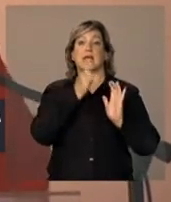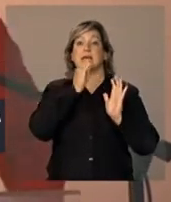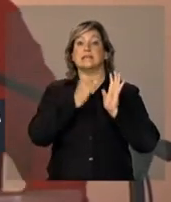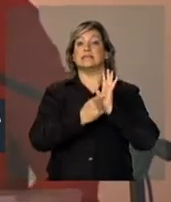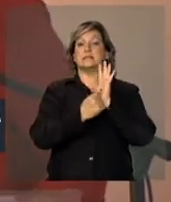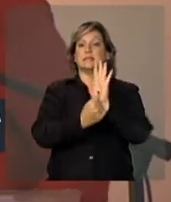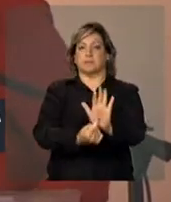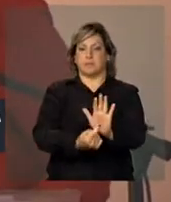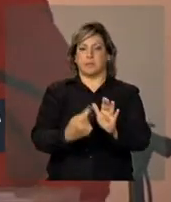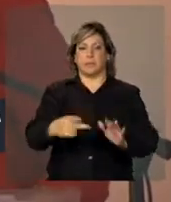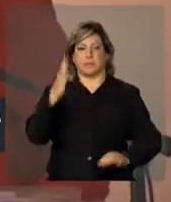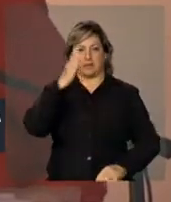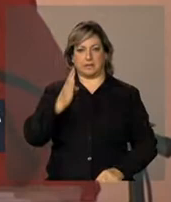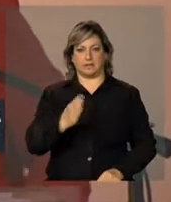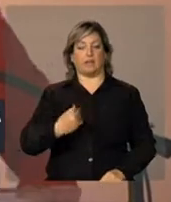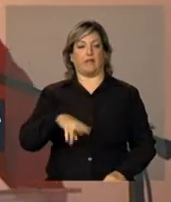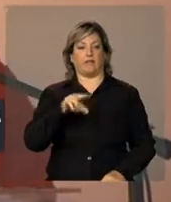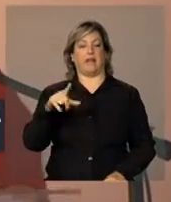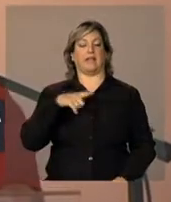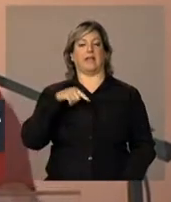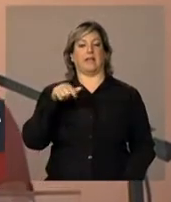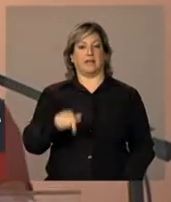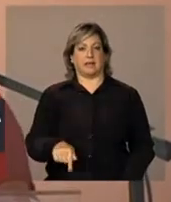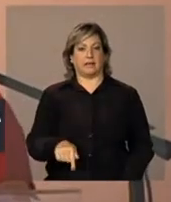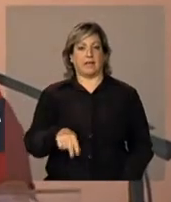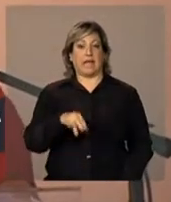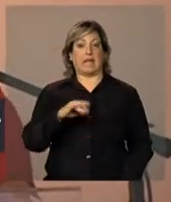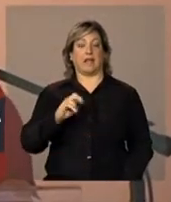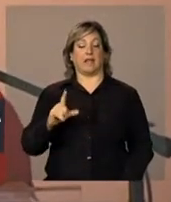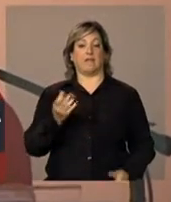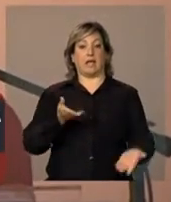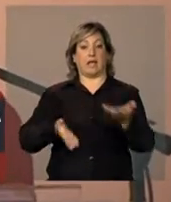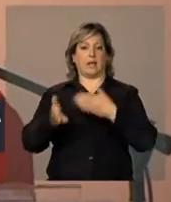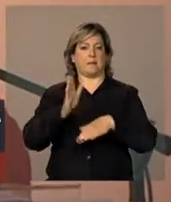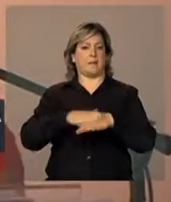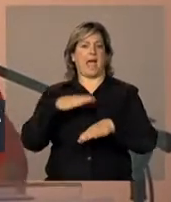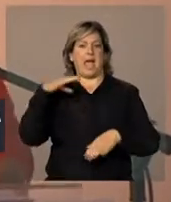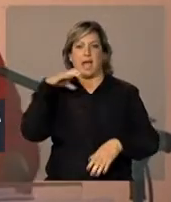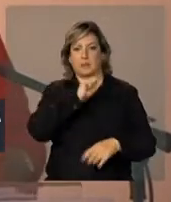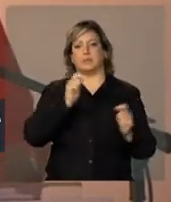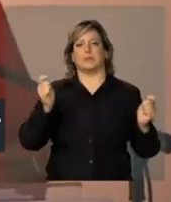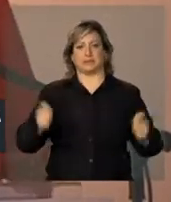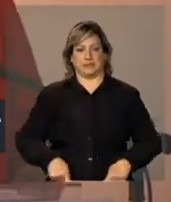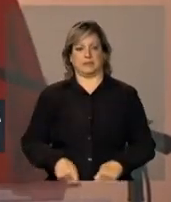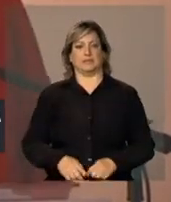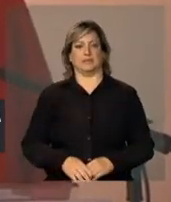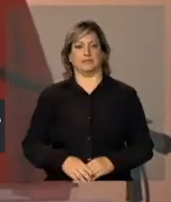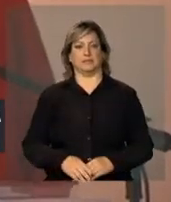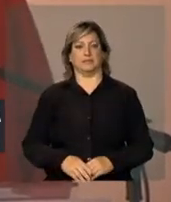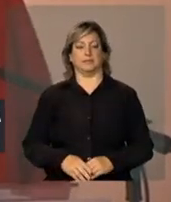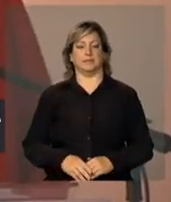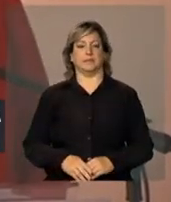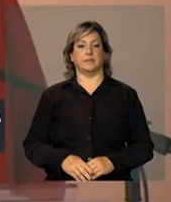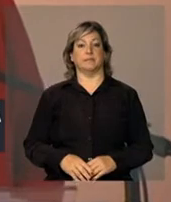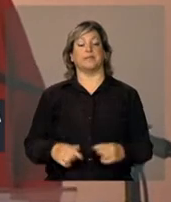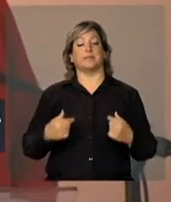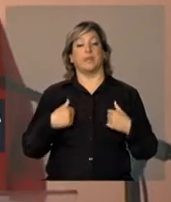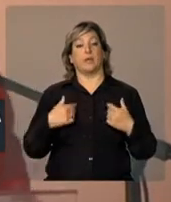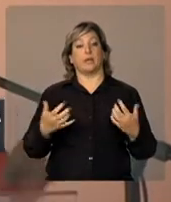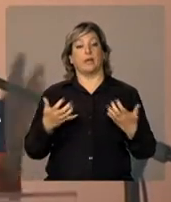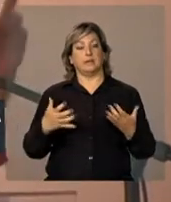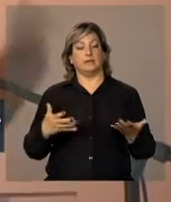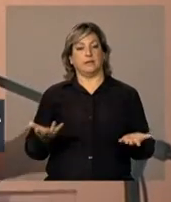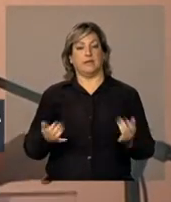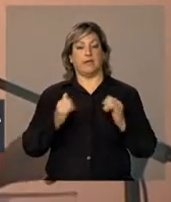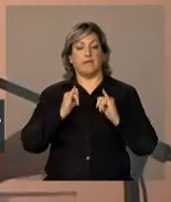Vamos ter aqui um nível de atendimento dos mais rápidos possíveis. Finalmente, eu queria falar